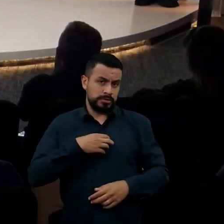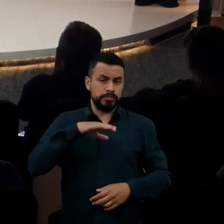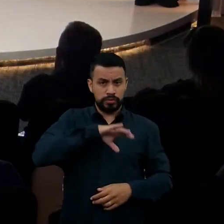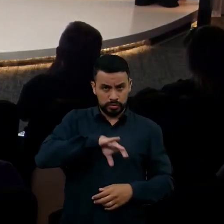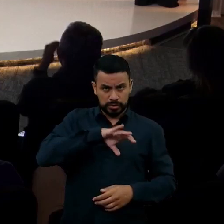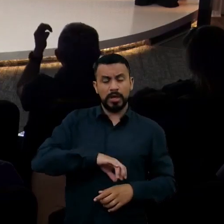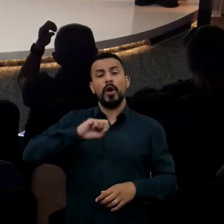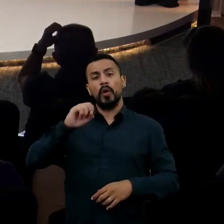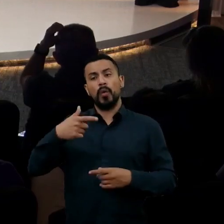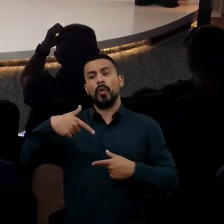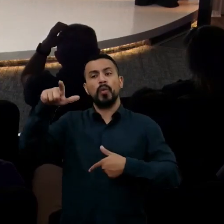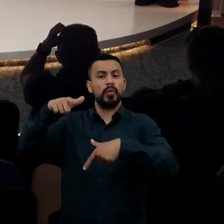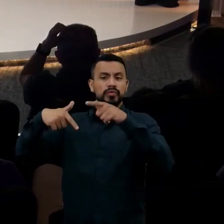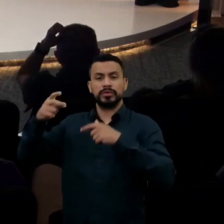etc.